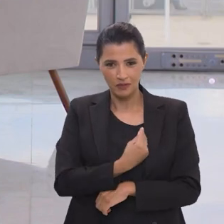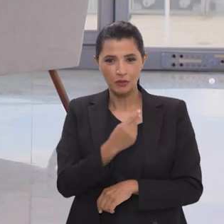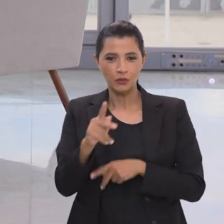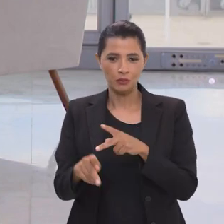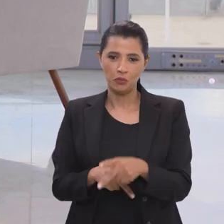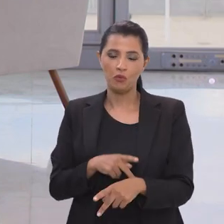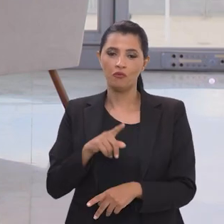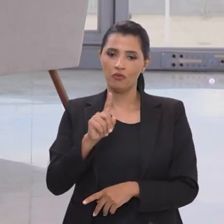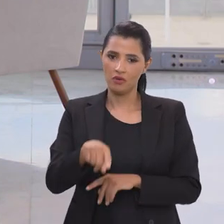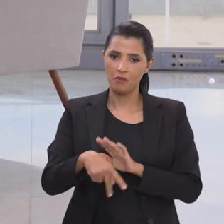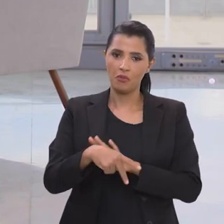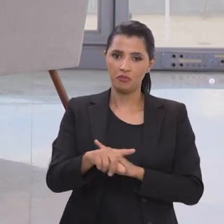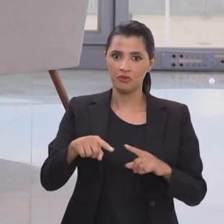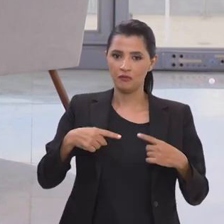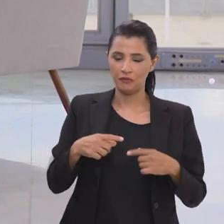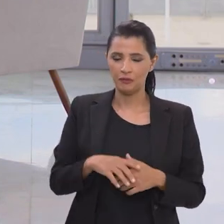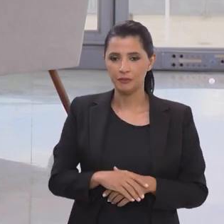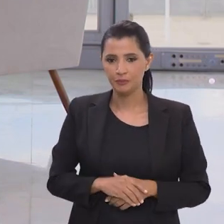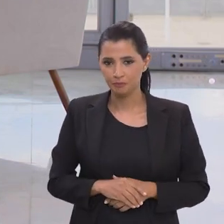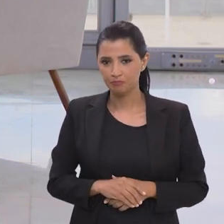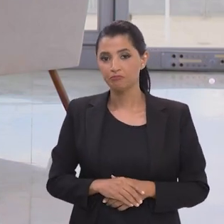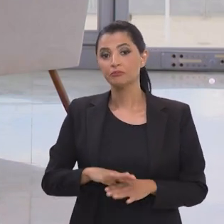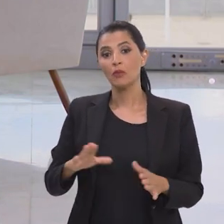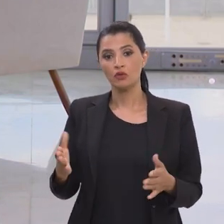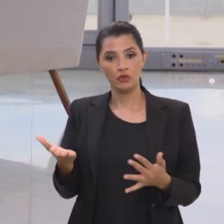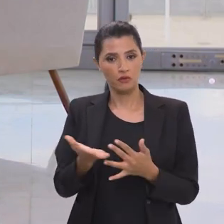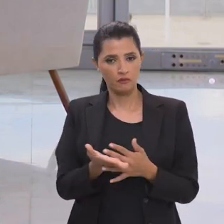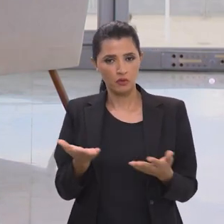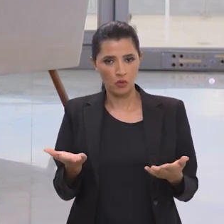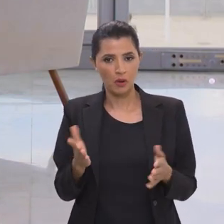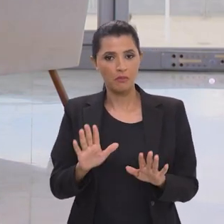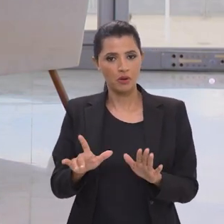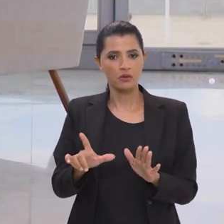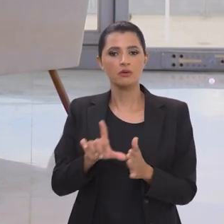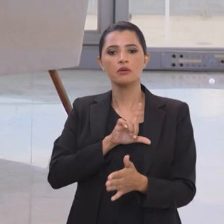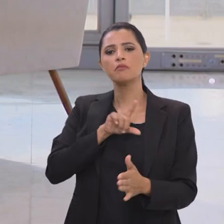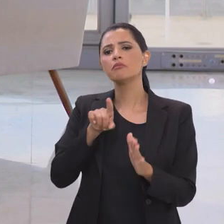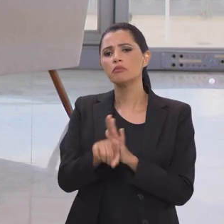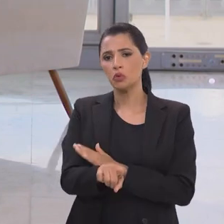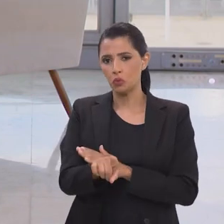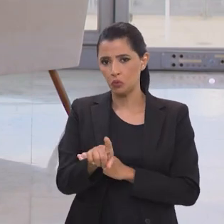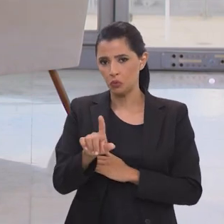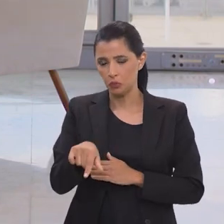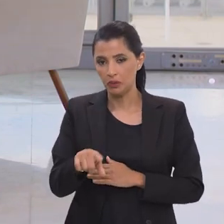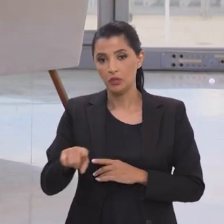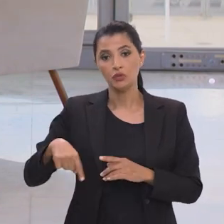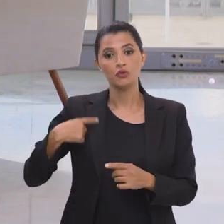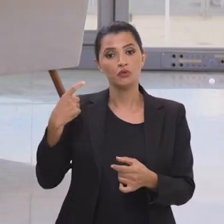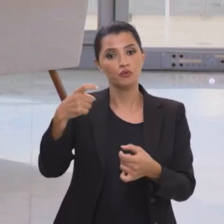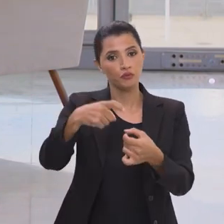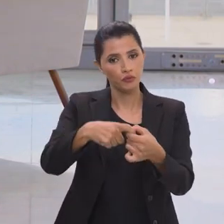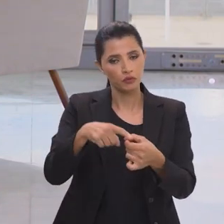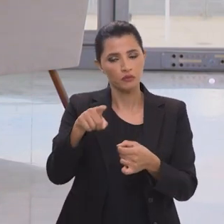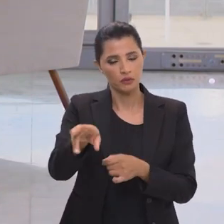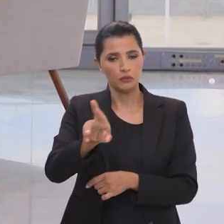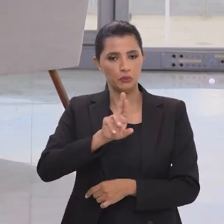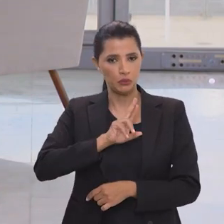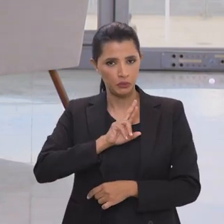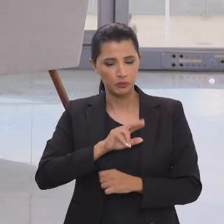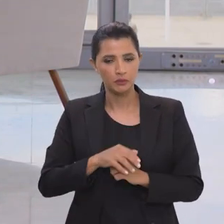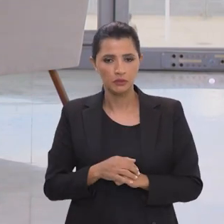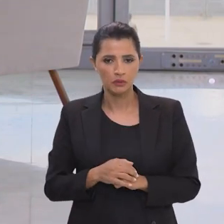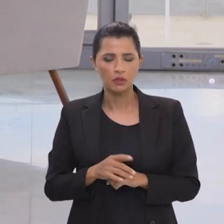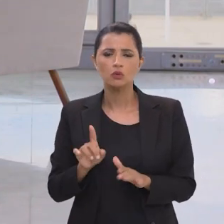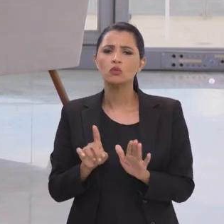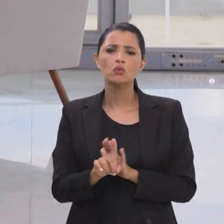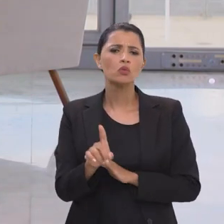desafio de qualquer governo. Ministro, a gente está indo para o intervalo, mas eu queria deixar uma pergunta para o senhor, quando a gente retomar o segundo bloco, o senhor já responder